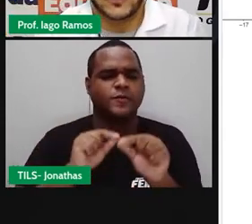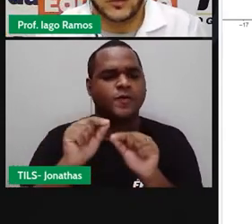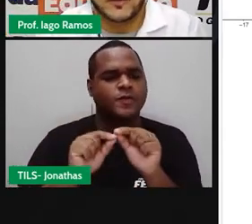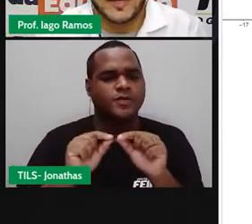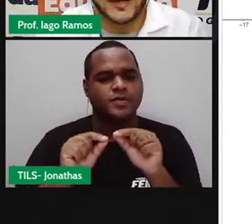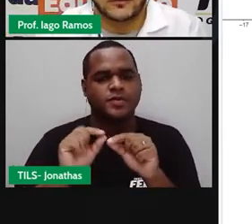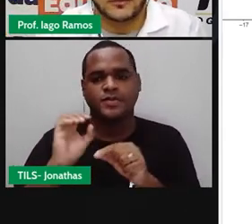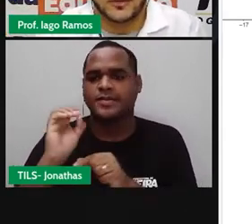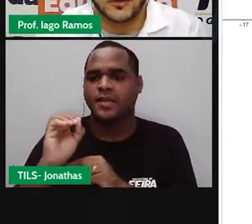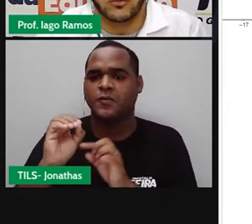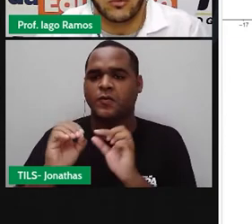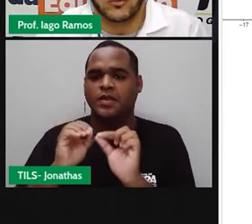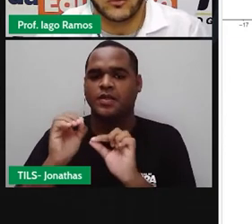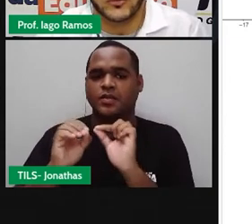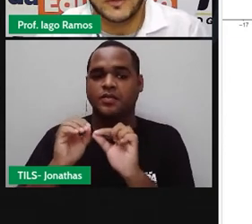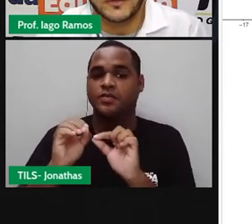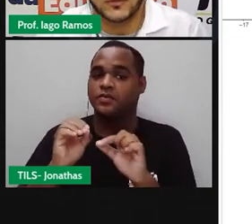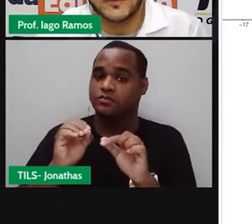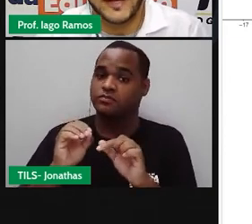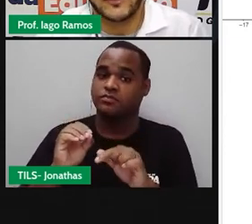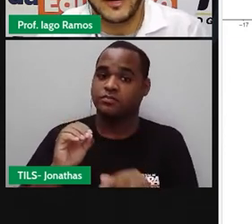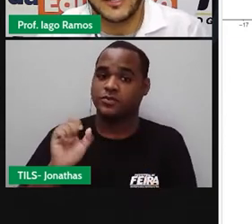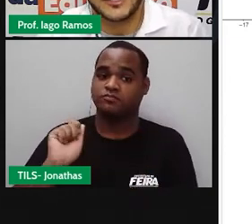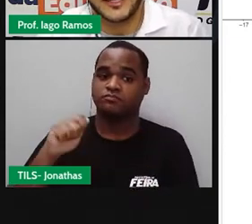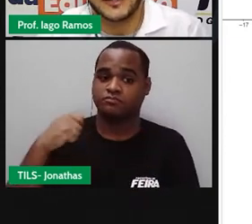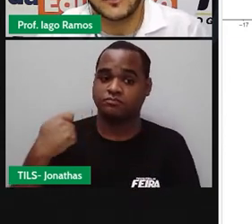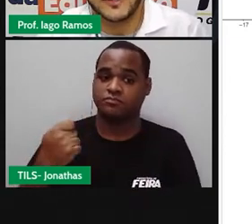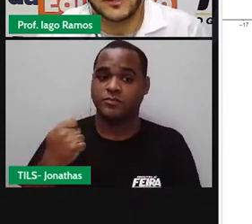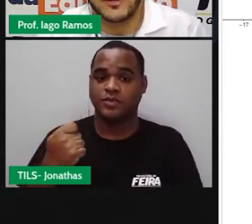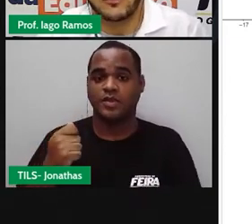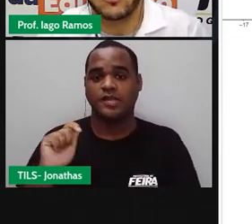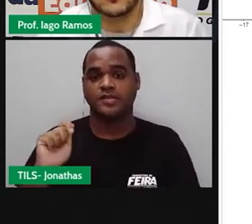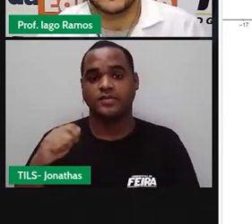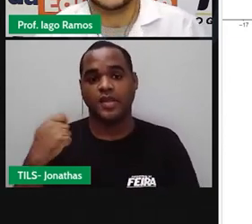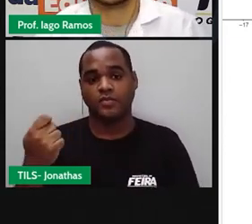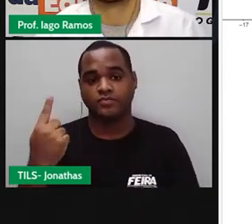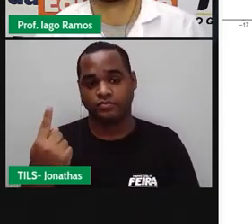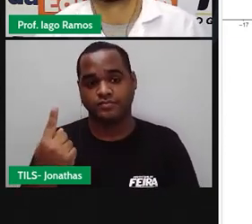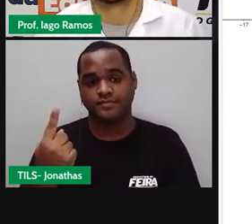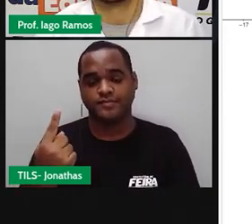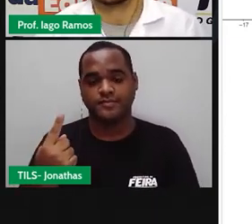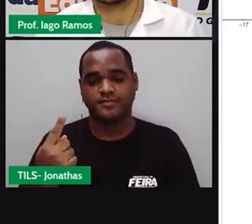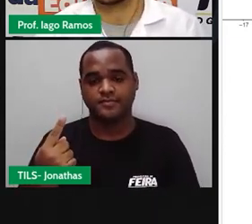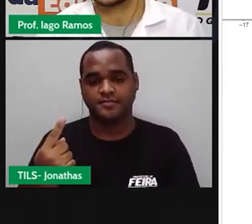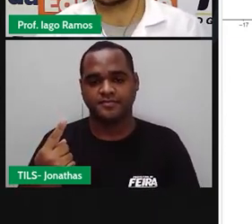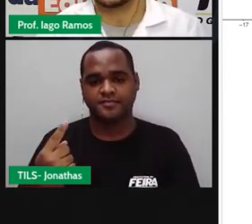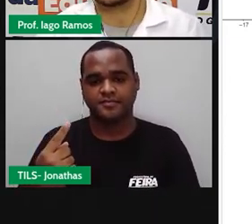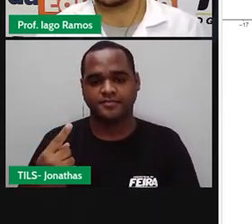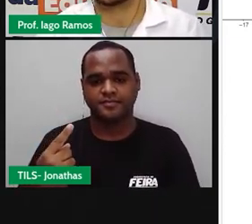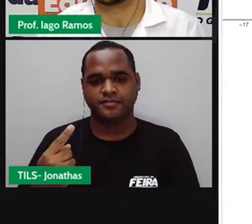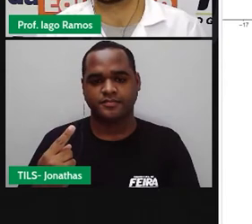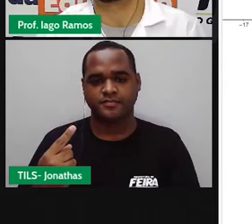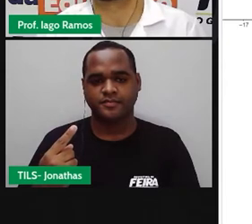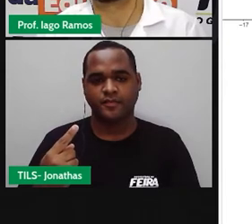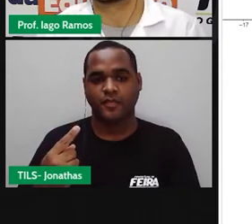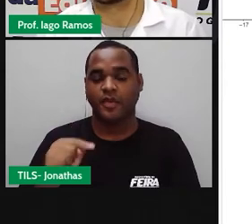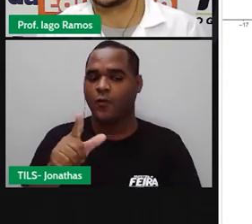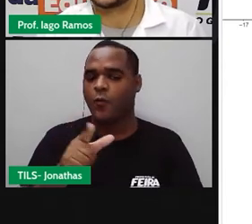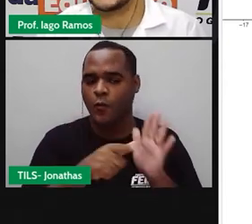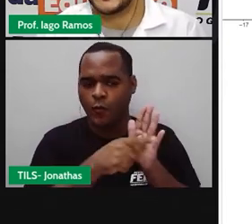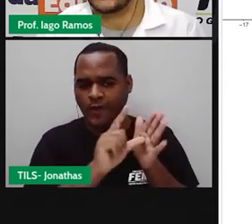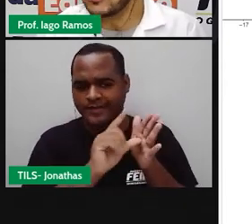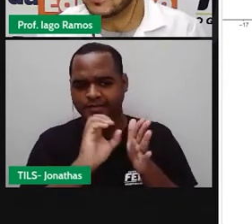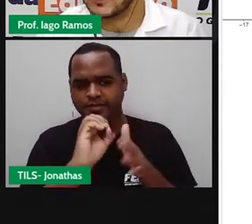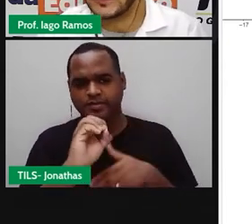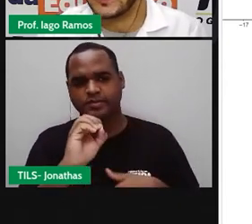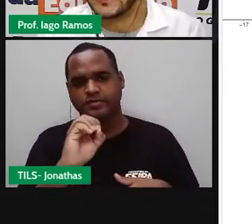sucessor do zero? O sucessor do zero é à direita do zero, é um. Mas quando a gente perguntava quem é o antecessor